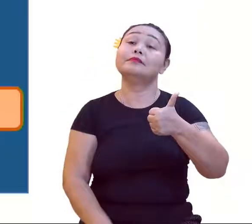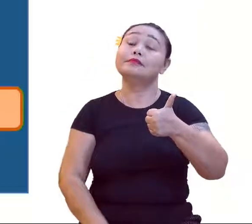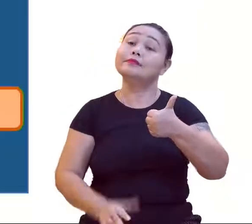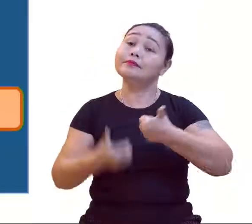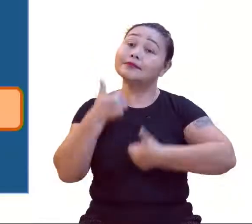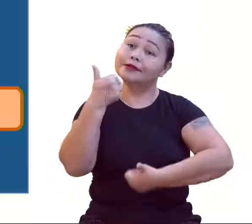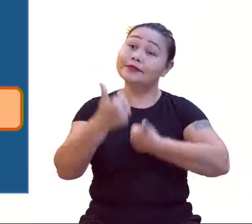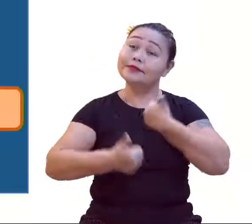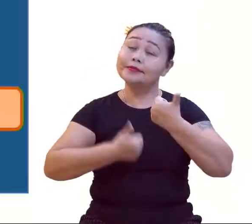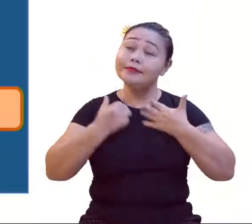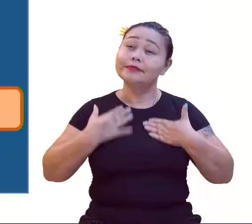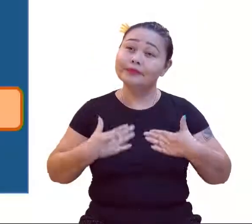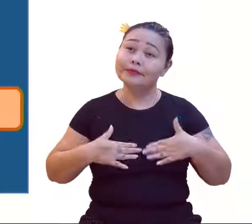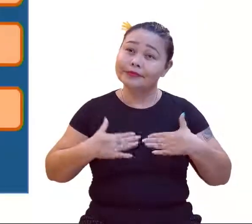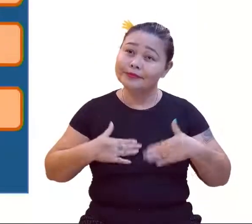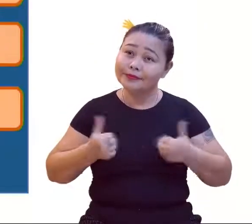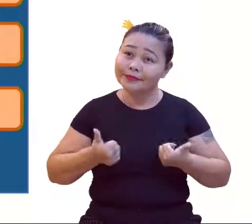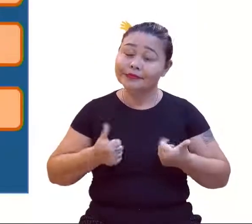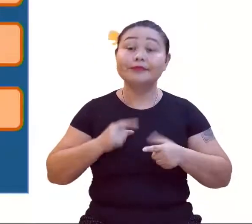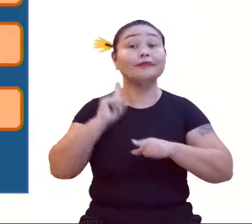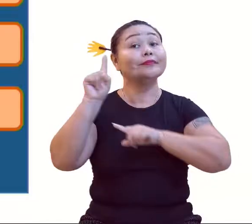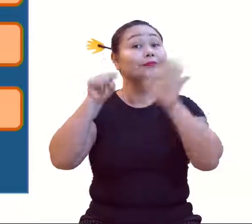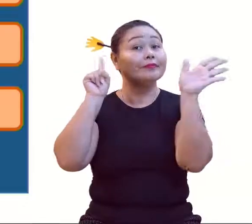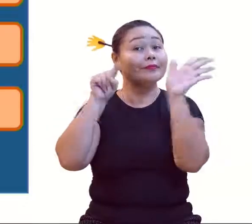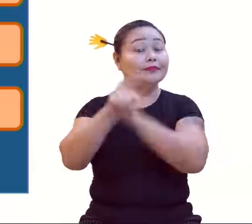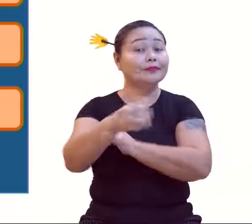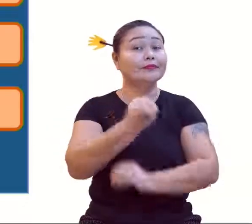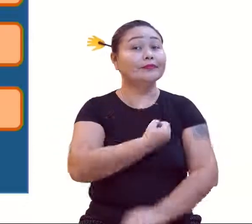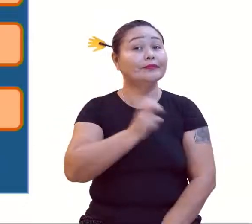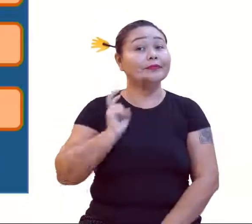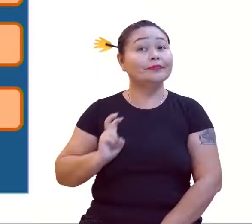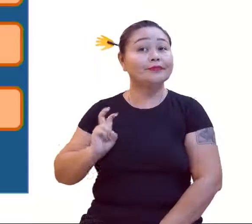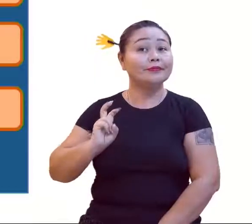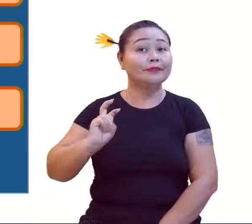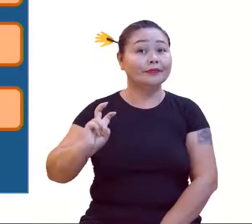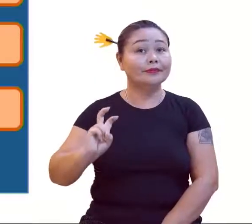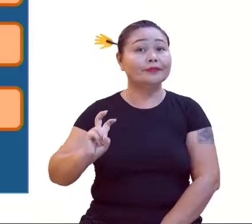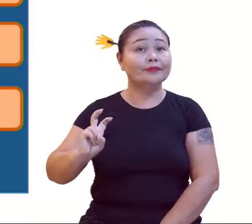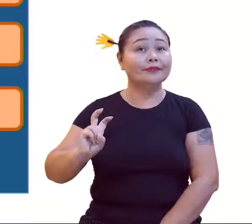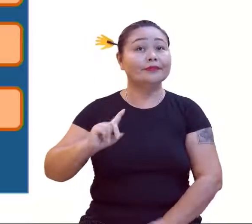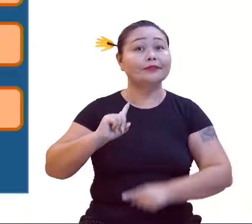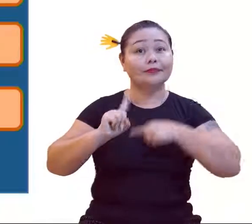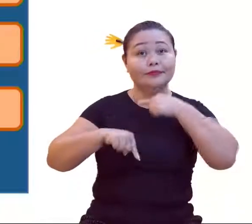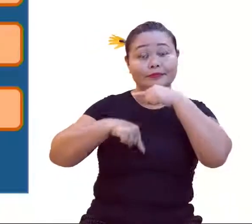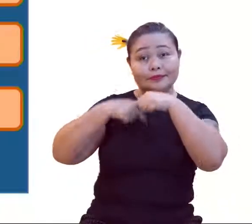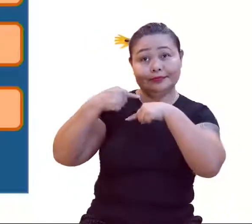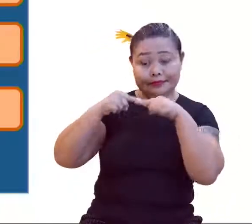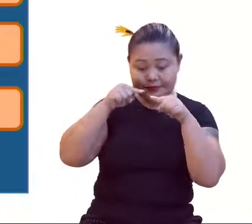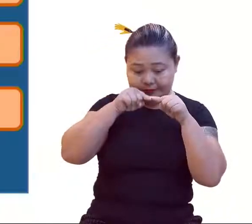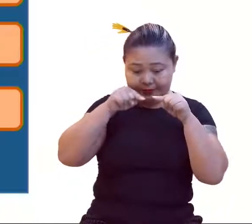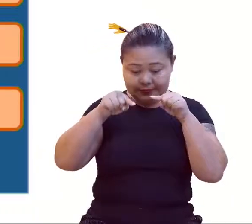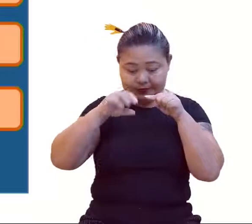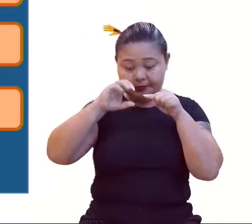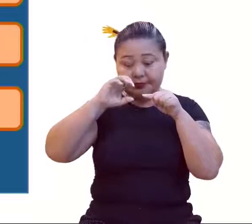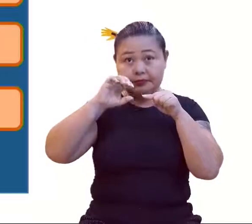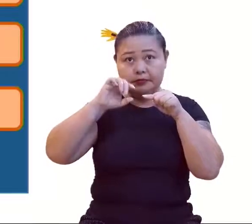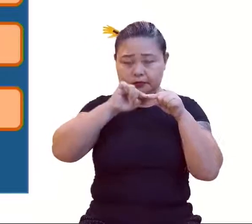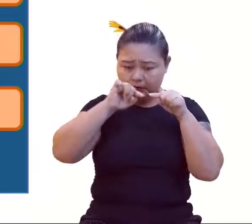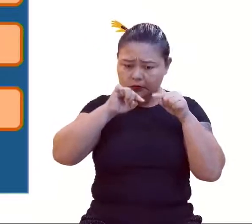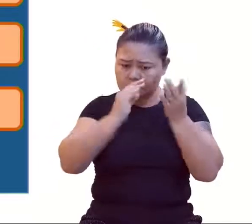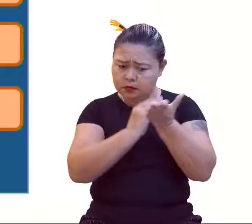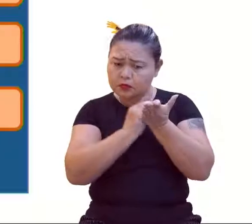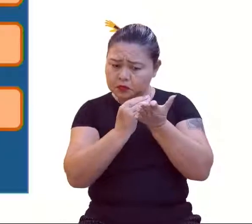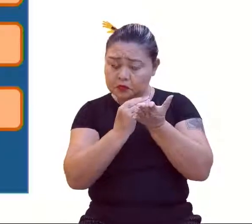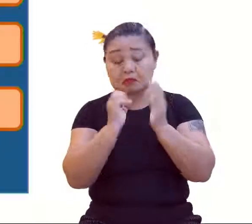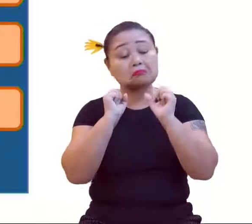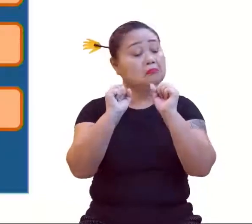Beleza. Tranquilo até aí. Vamos à pergunta de número 5. Olha lá. Na sequência, reticências. Ué, pode começar assim?